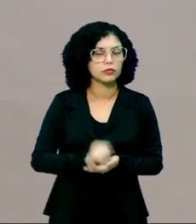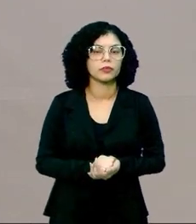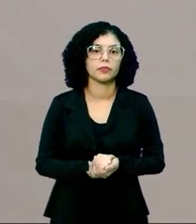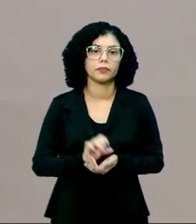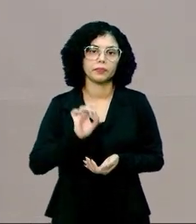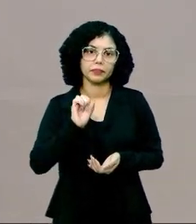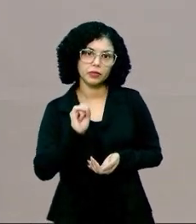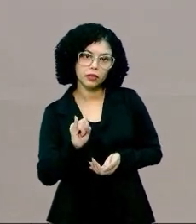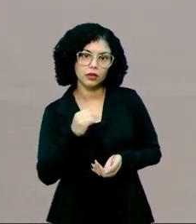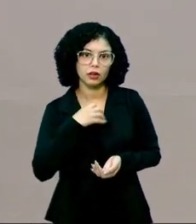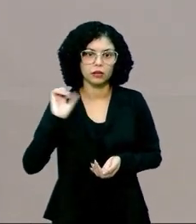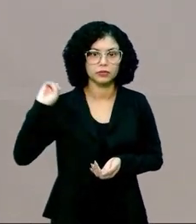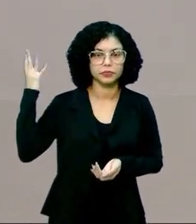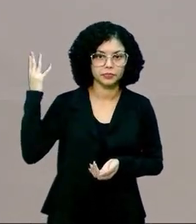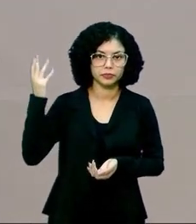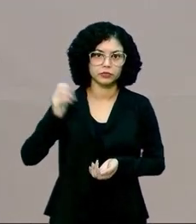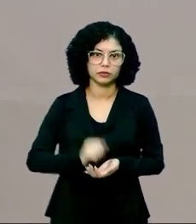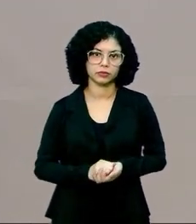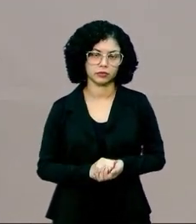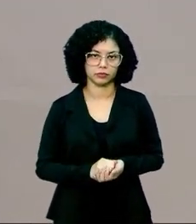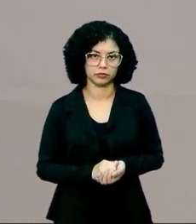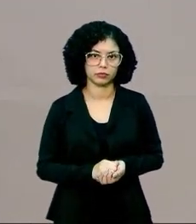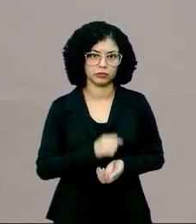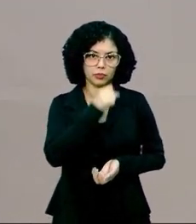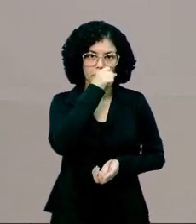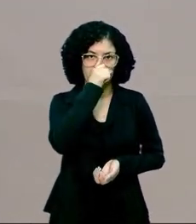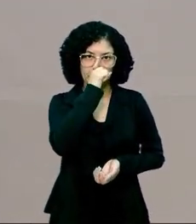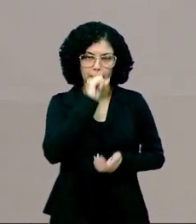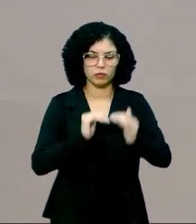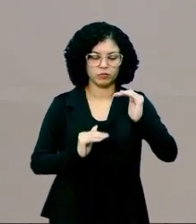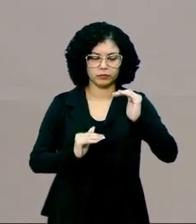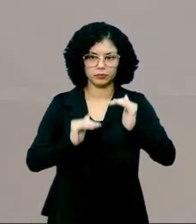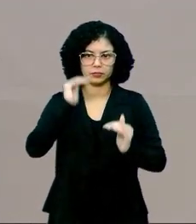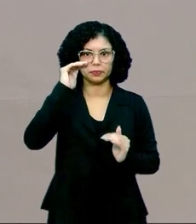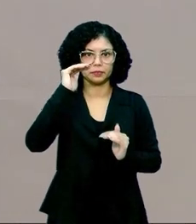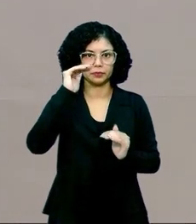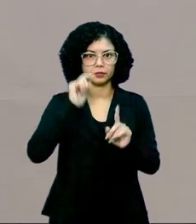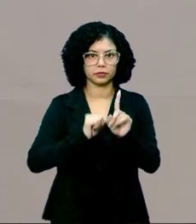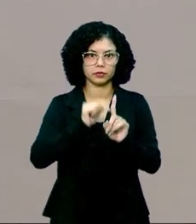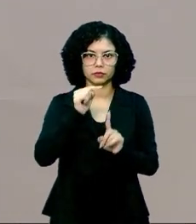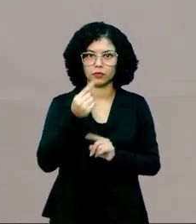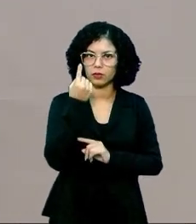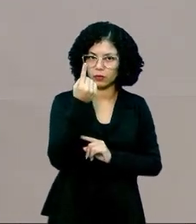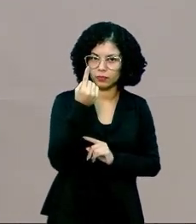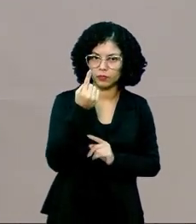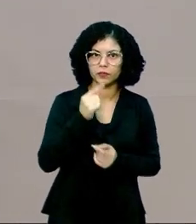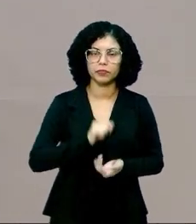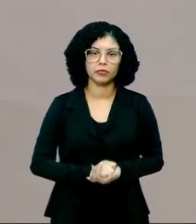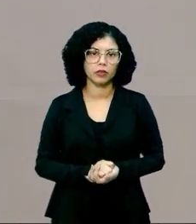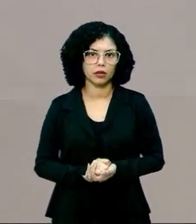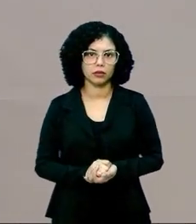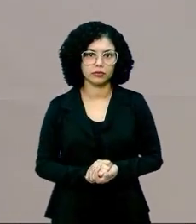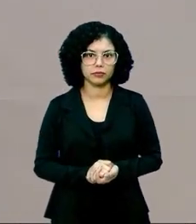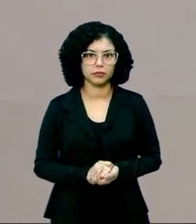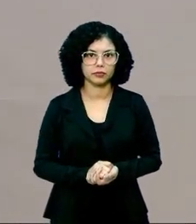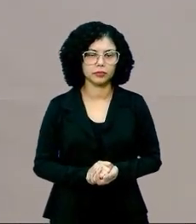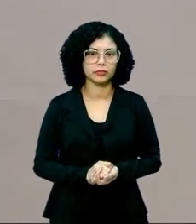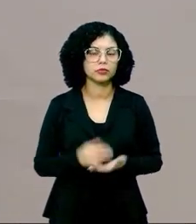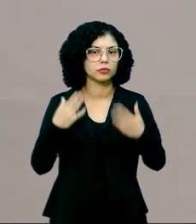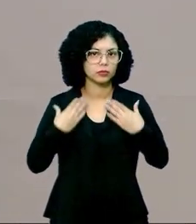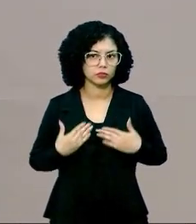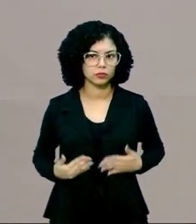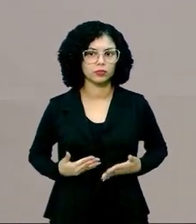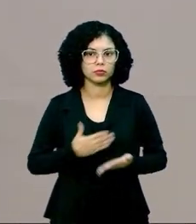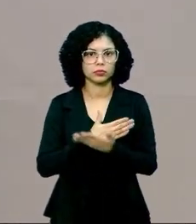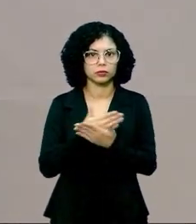Se ocorrer alguma elevada temperatura de apenas 1 grau Celsius, o nosso corpo já